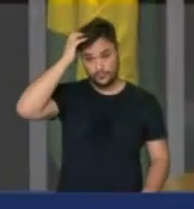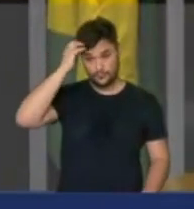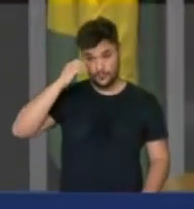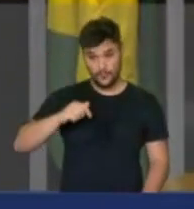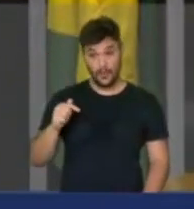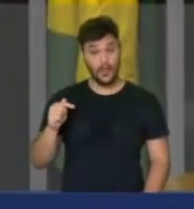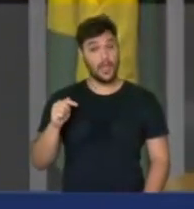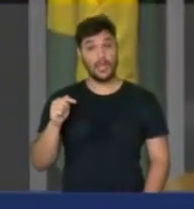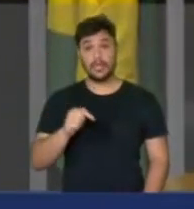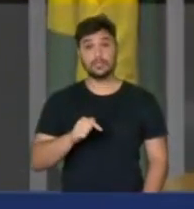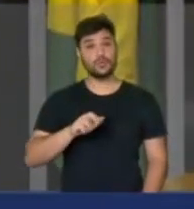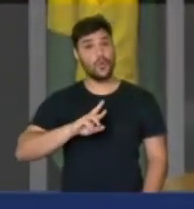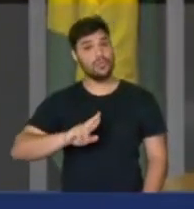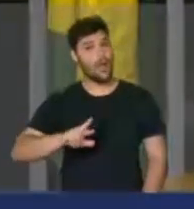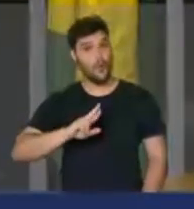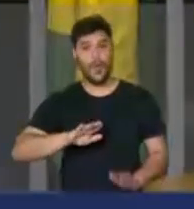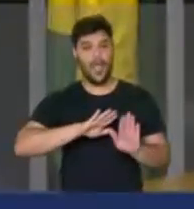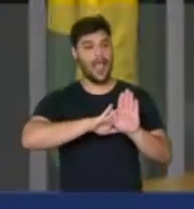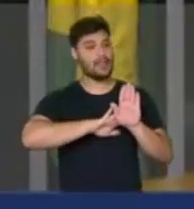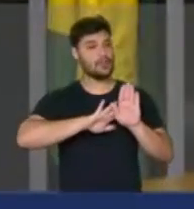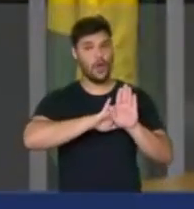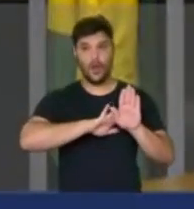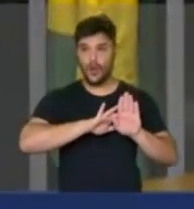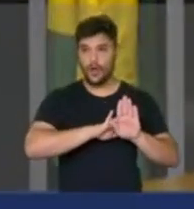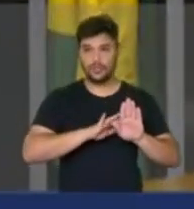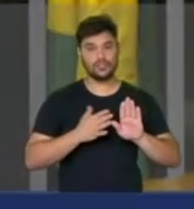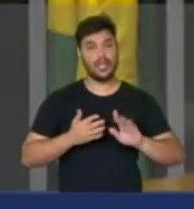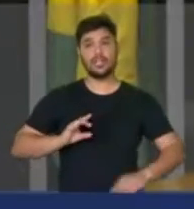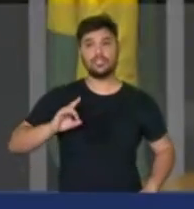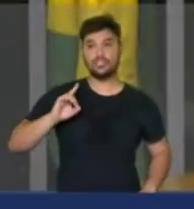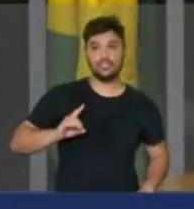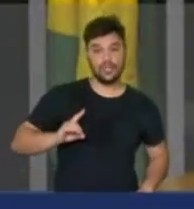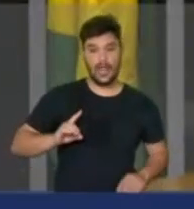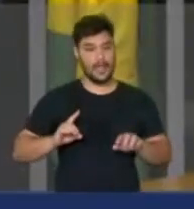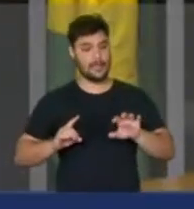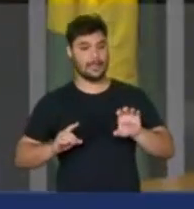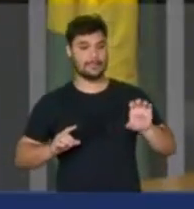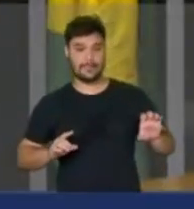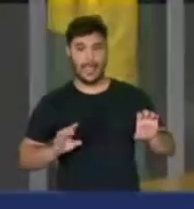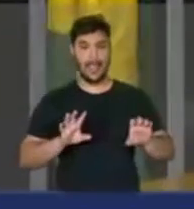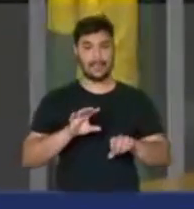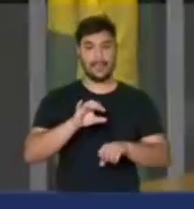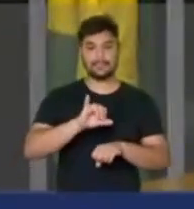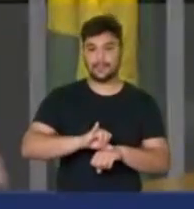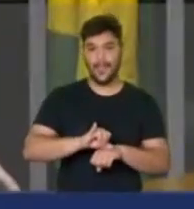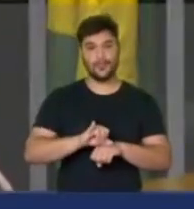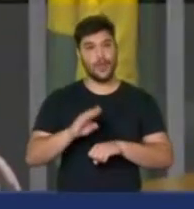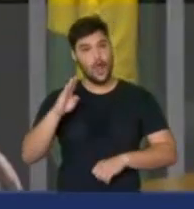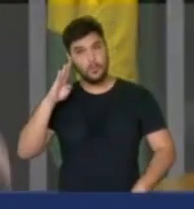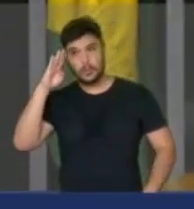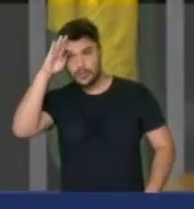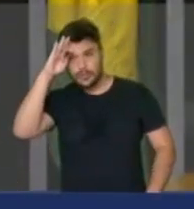uma questão ideológica, não é uma questão de direita, esquerda, centro, de bolsonaristas, ou de lulistas,